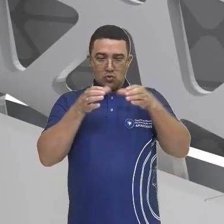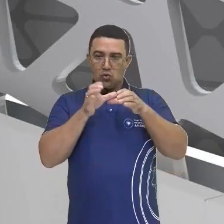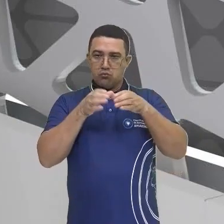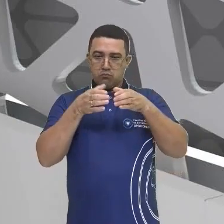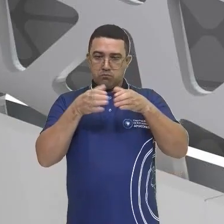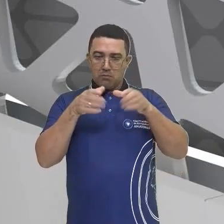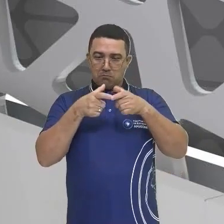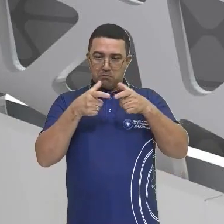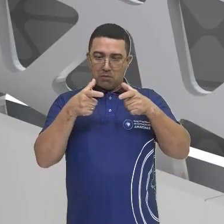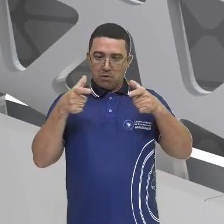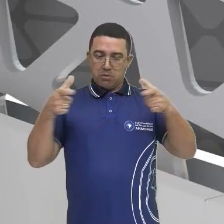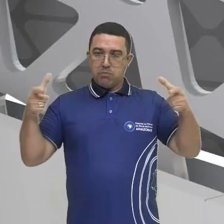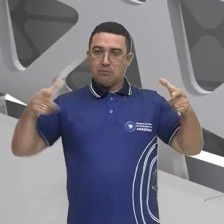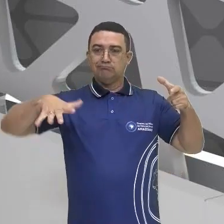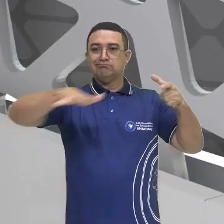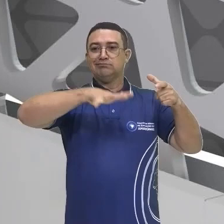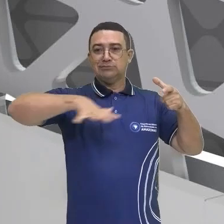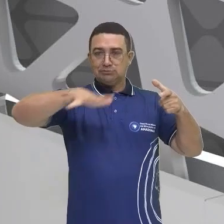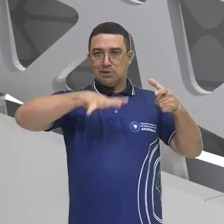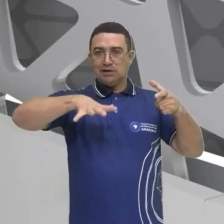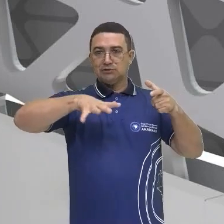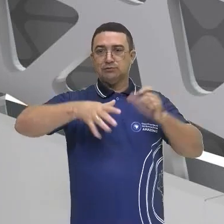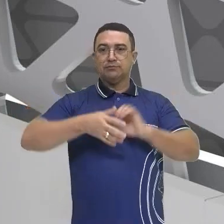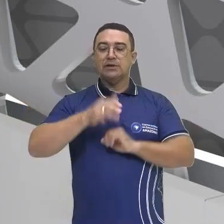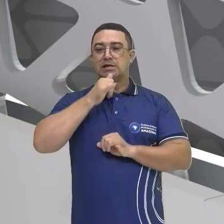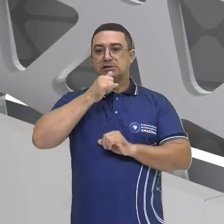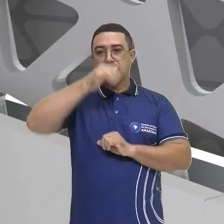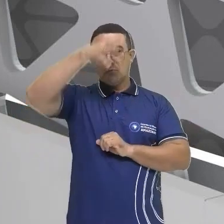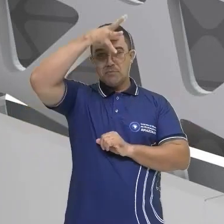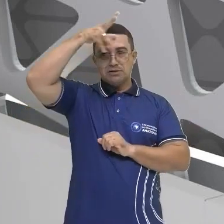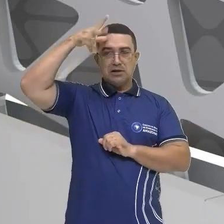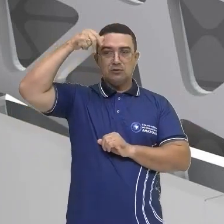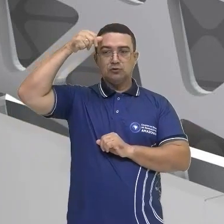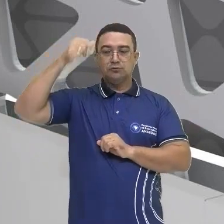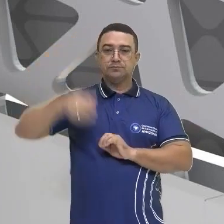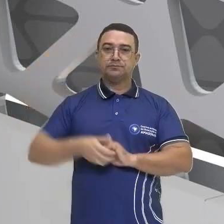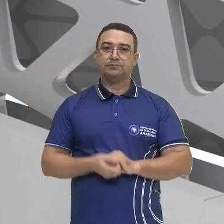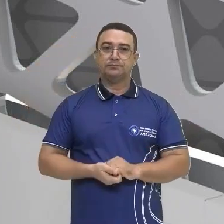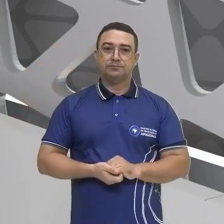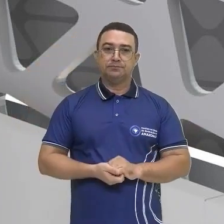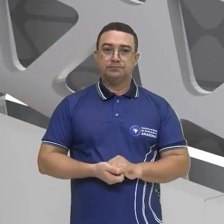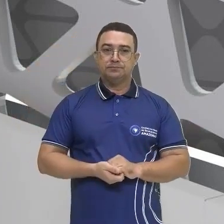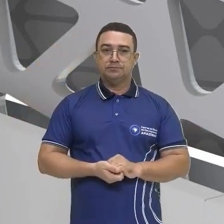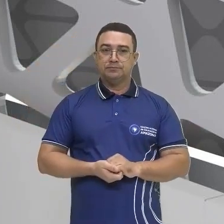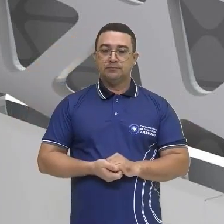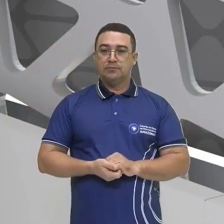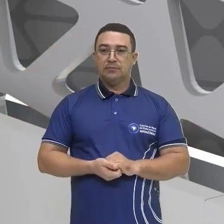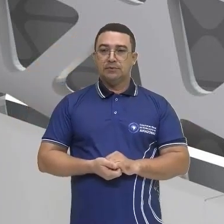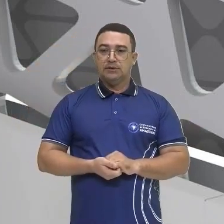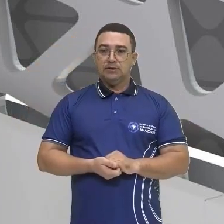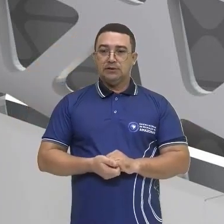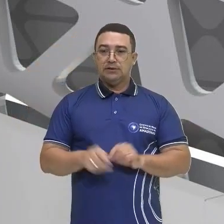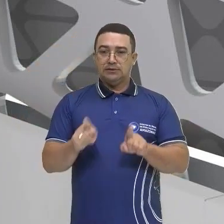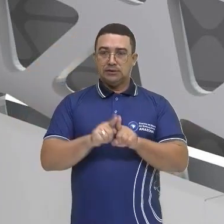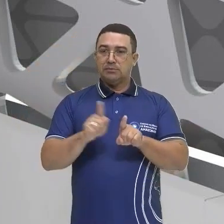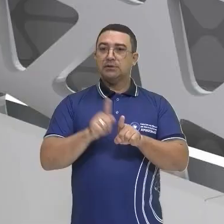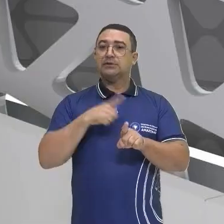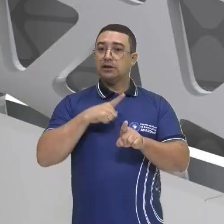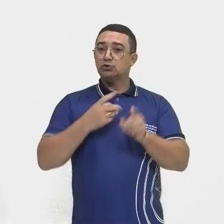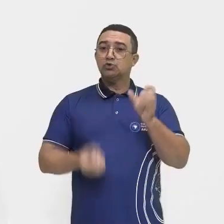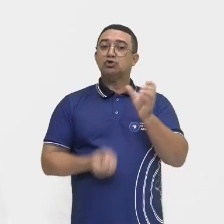mas em um único espaço, como a gente observou. E aí nós temos o surgimento também das regiões